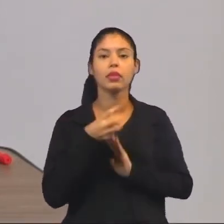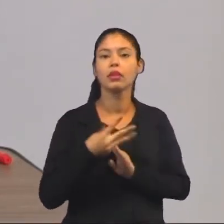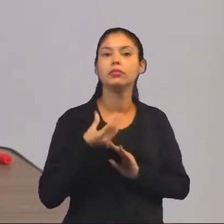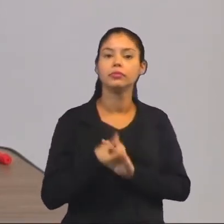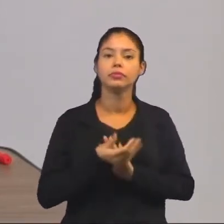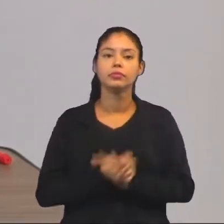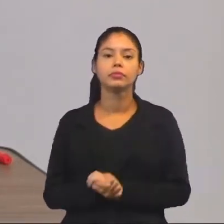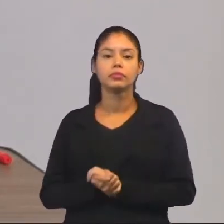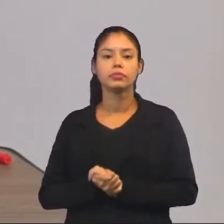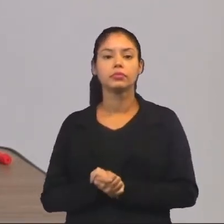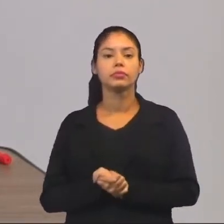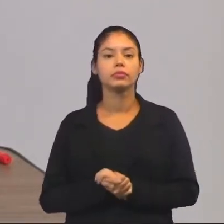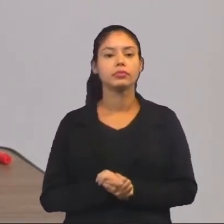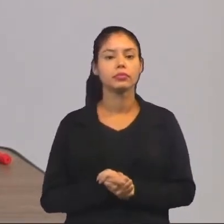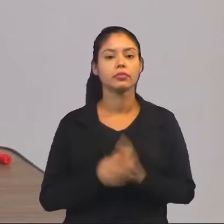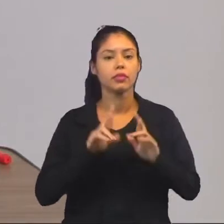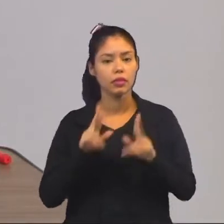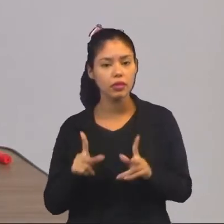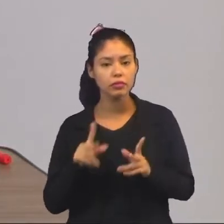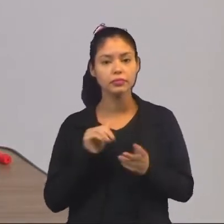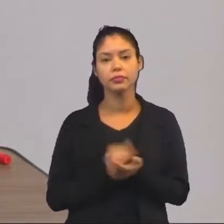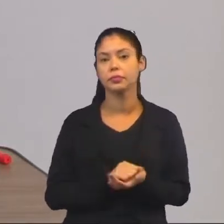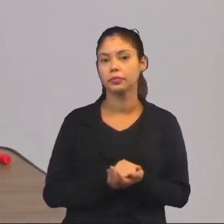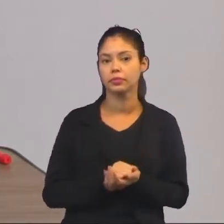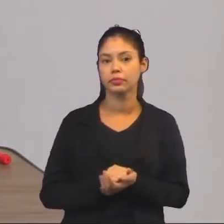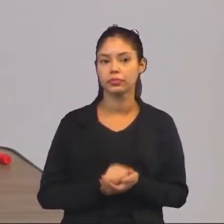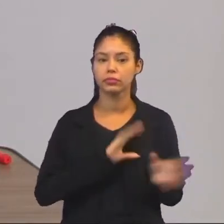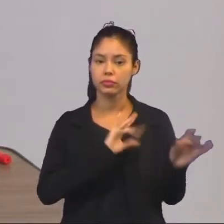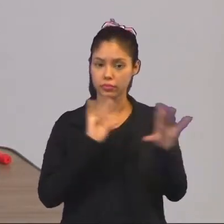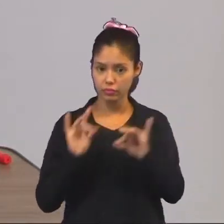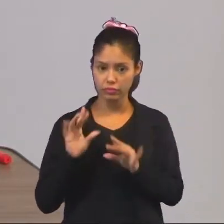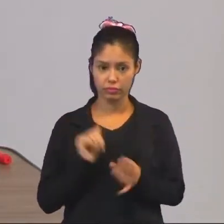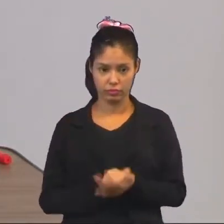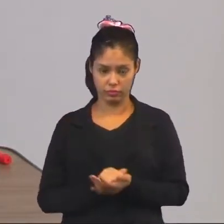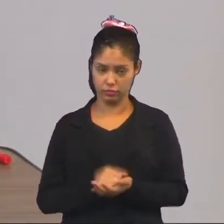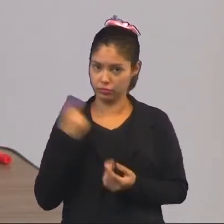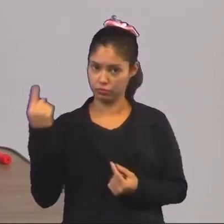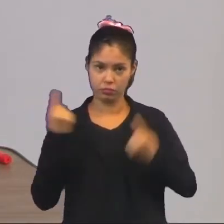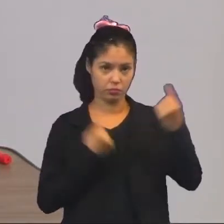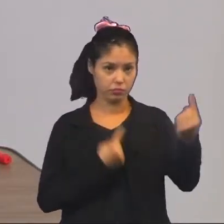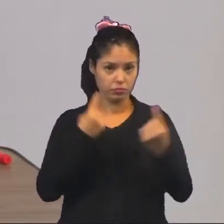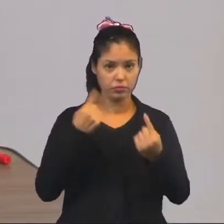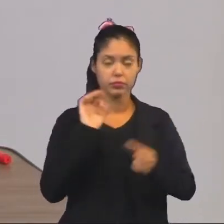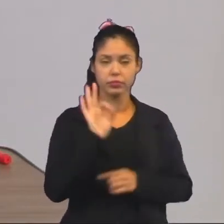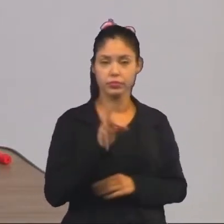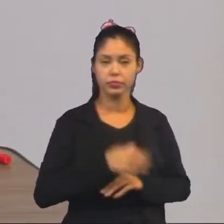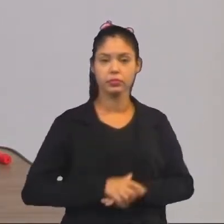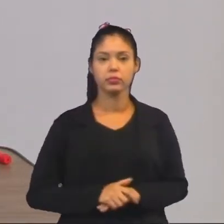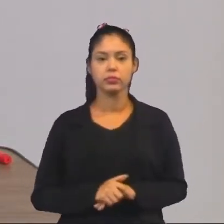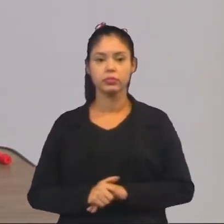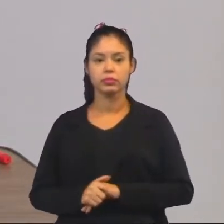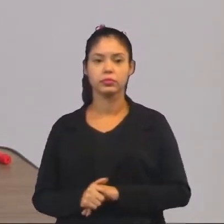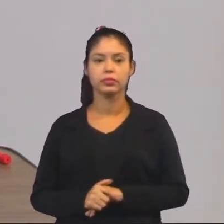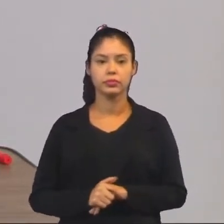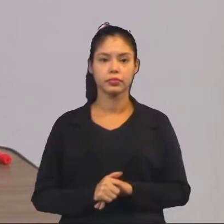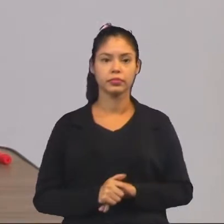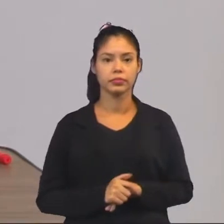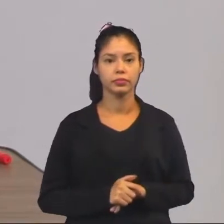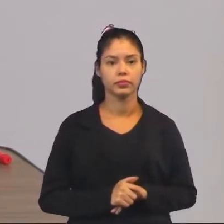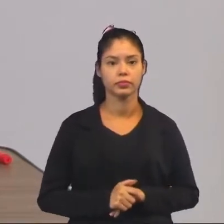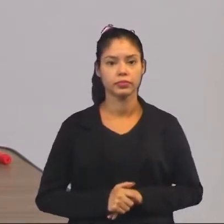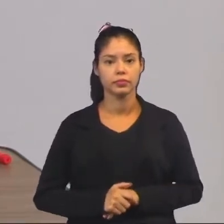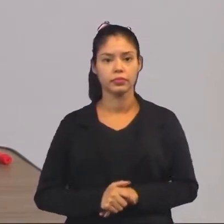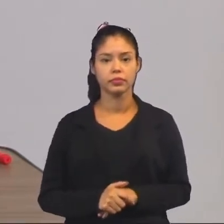36 montagens diferentes, né? De cada um com o outro, certo? Como fica isso,